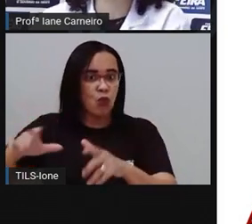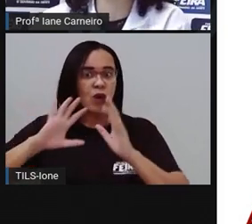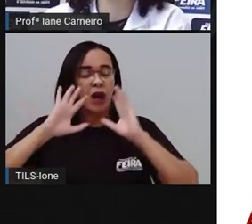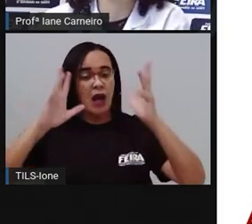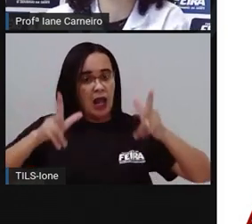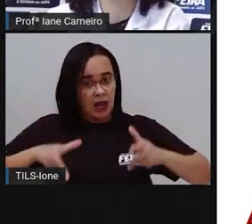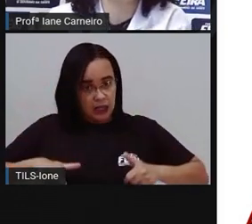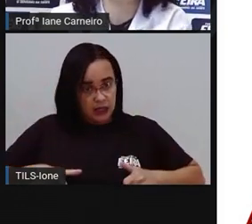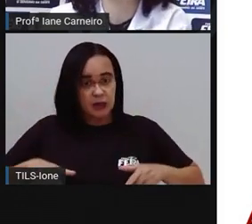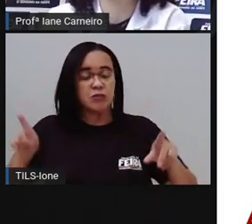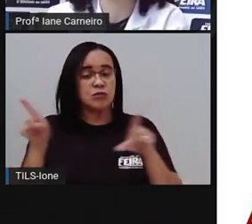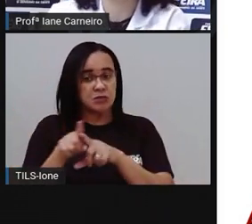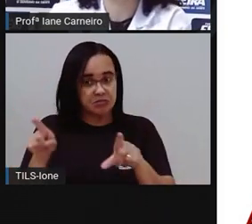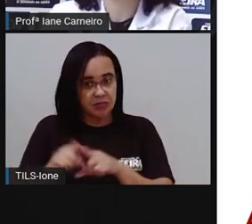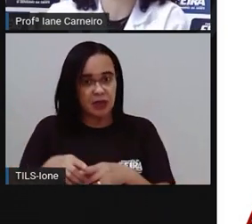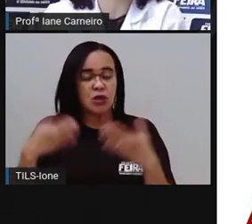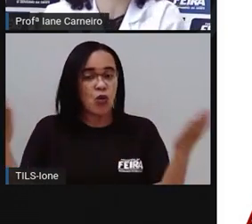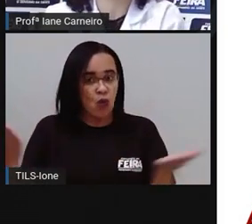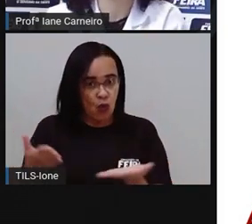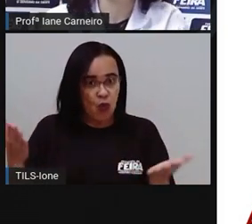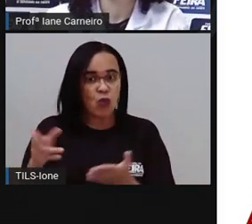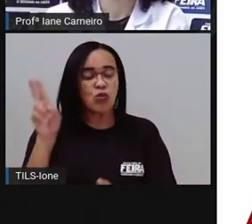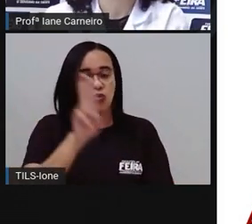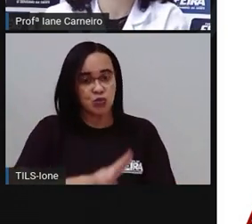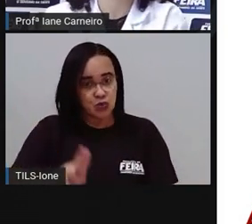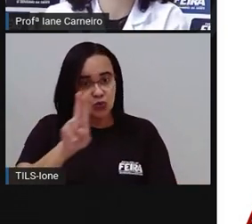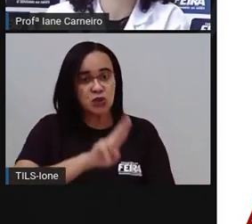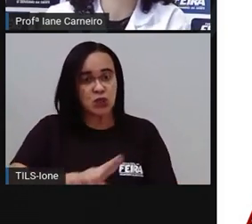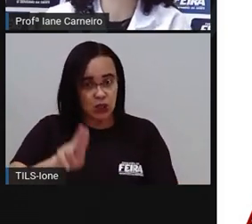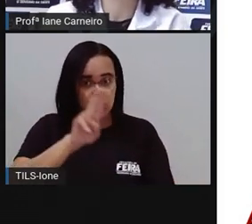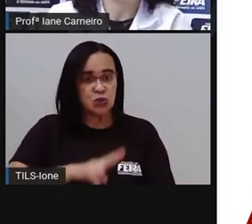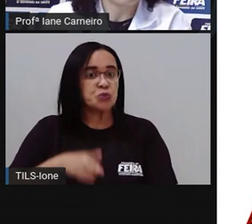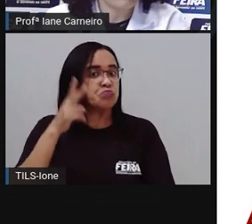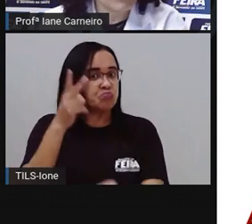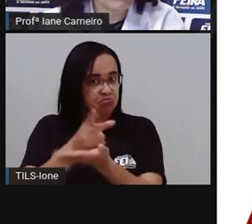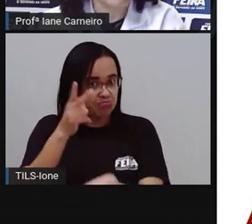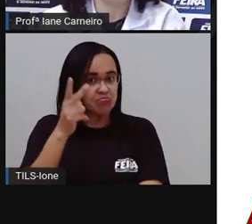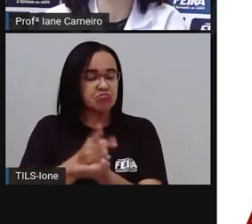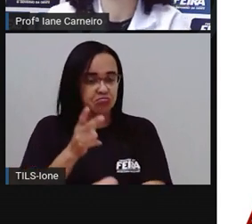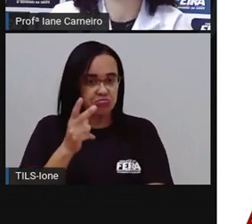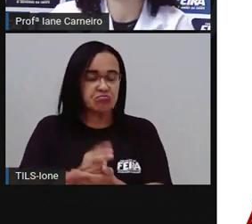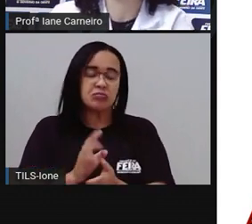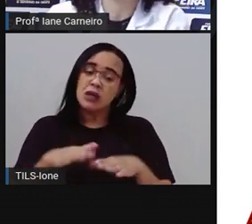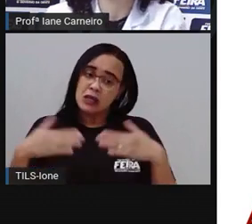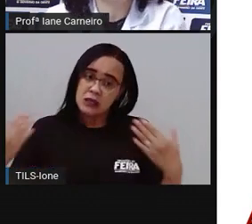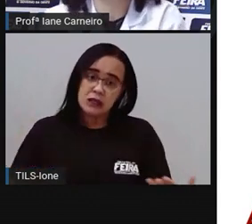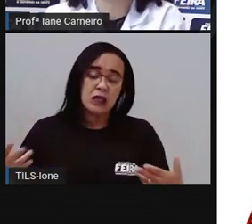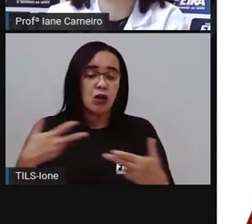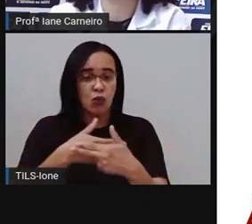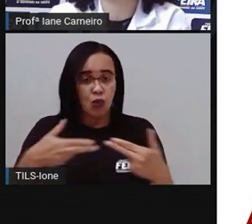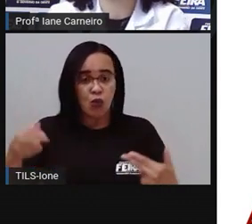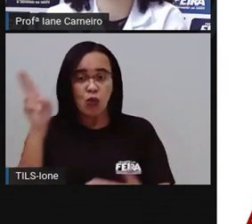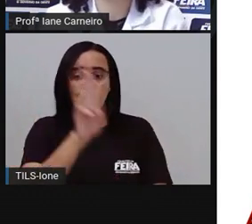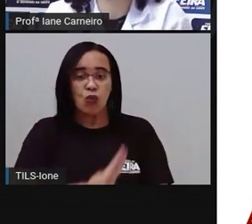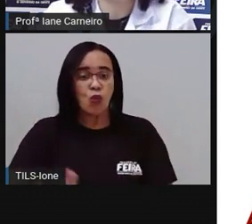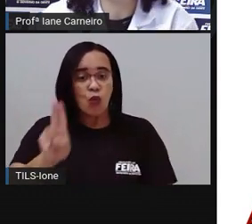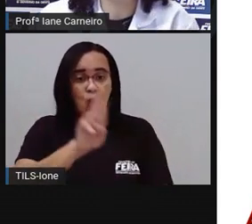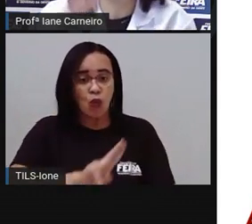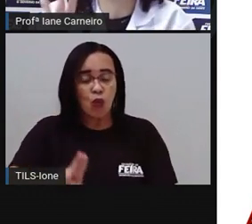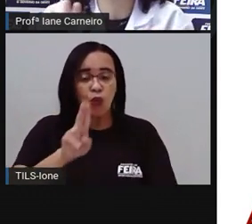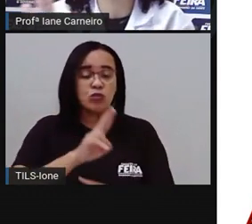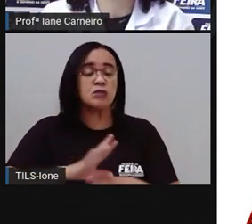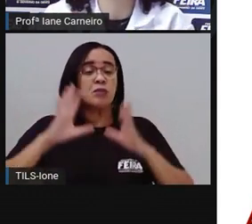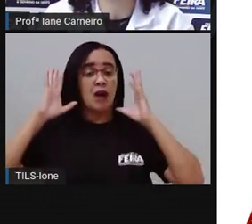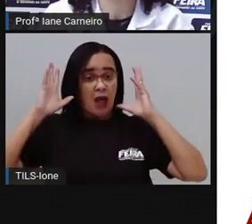são produtos, Claro que tem outros, mas são produtos que geralmente a gente usa na limpeza da nossa casa, né? O